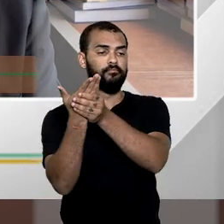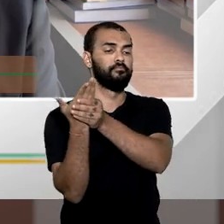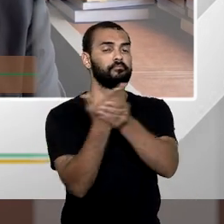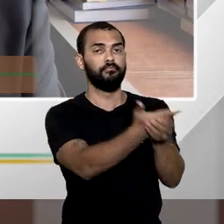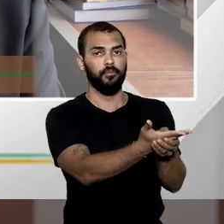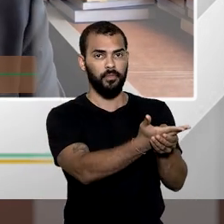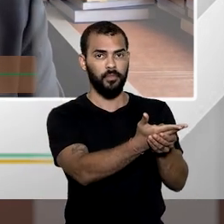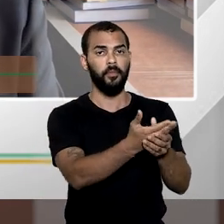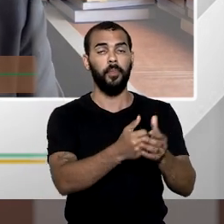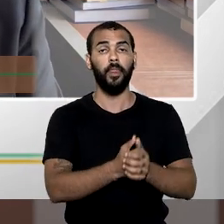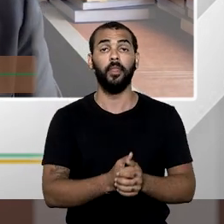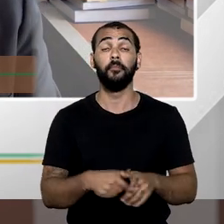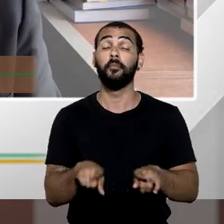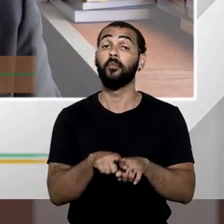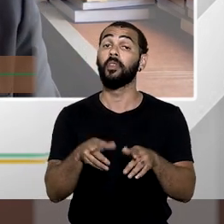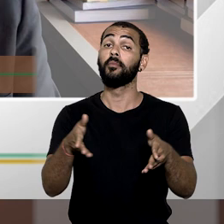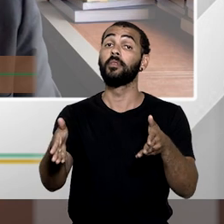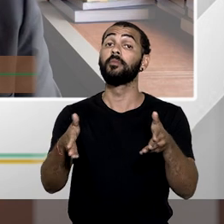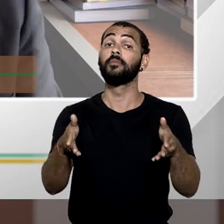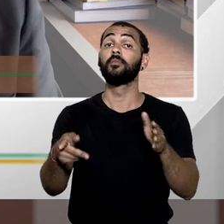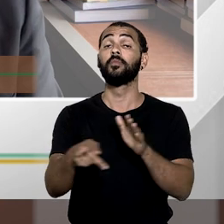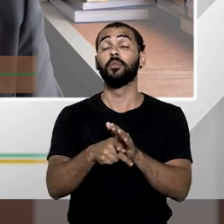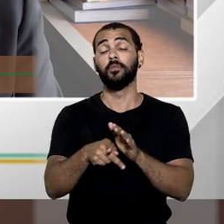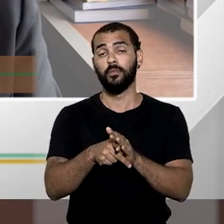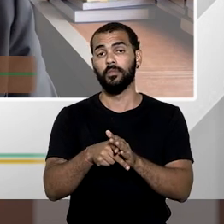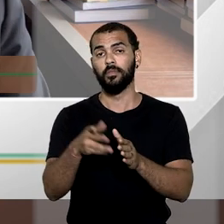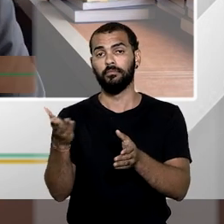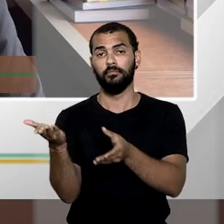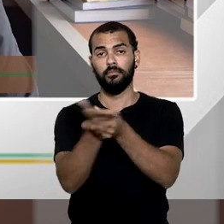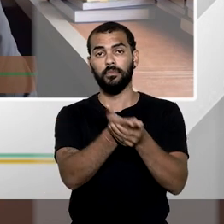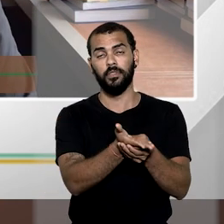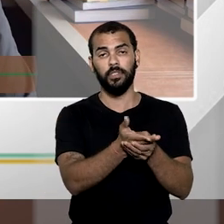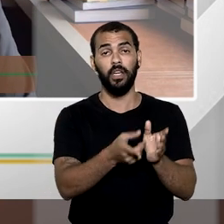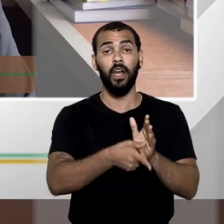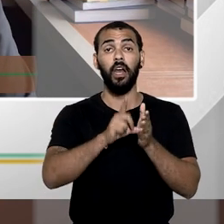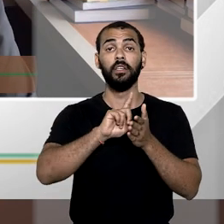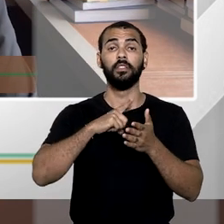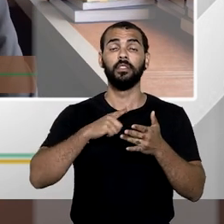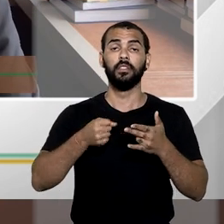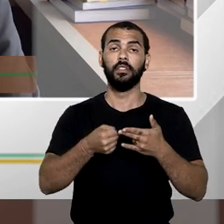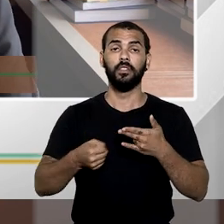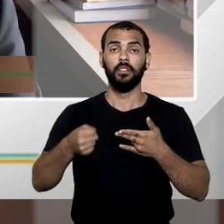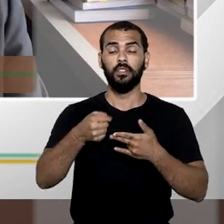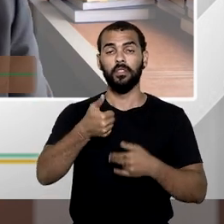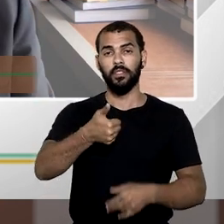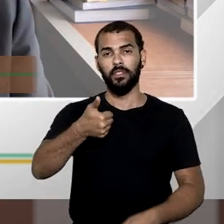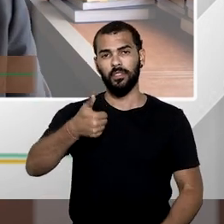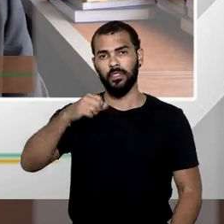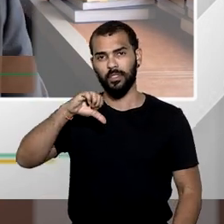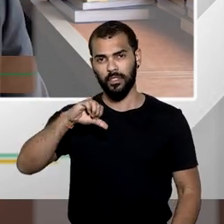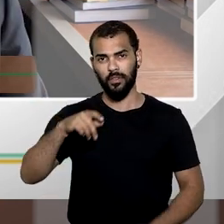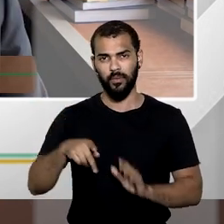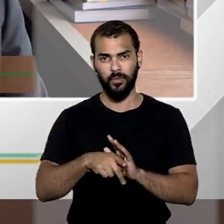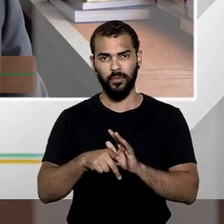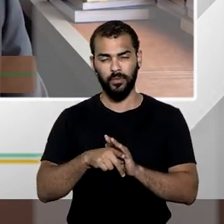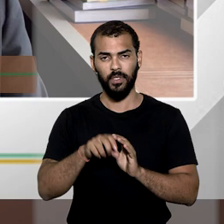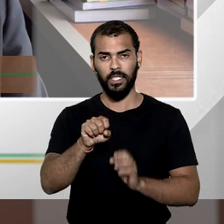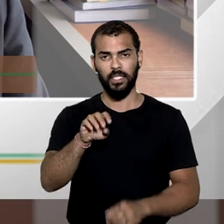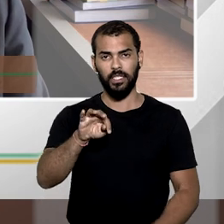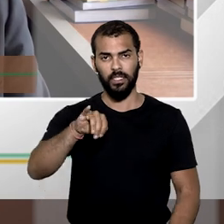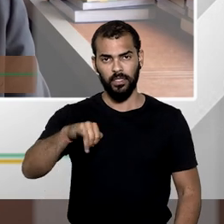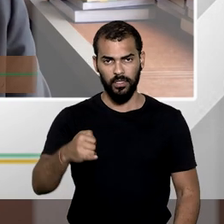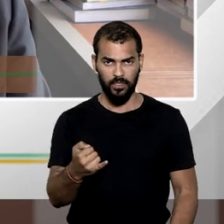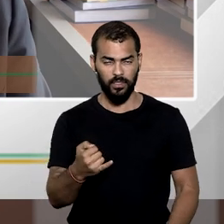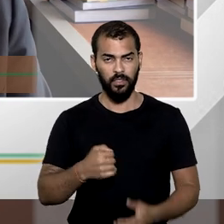Quanto à prescrição dessa ação, antes havia a súmula 119 do Superior Tribunal de Justiça do STJ